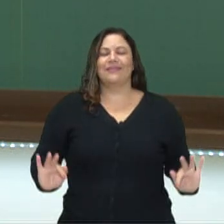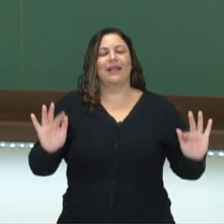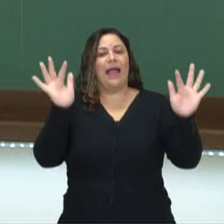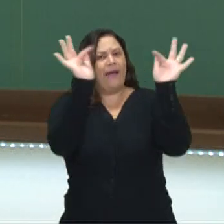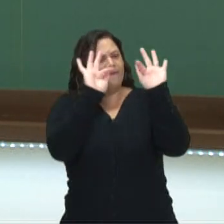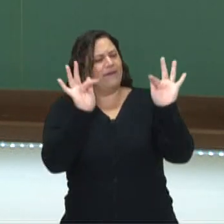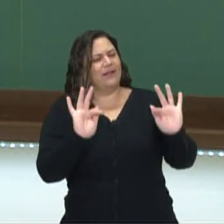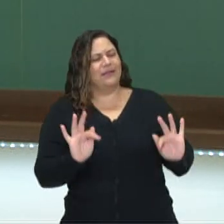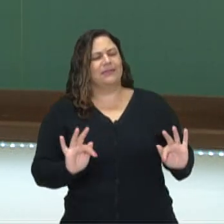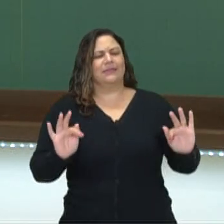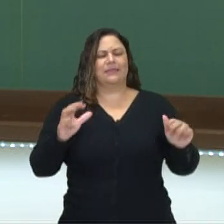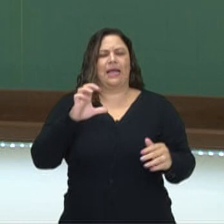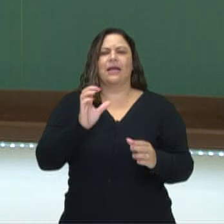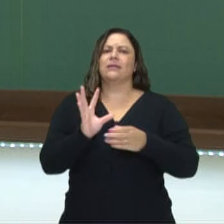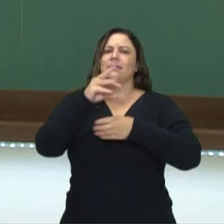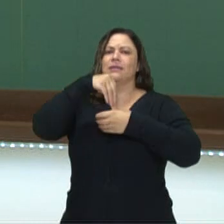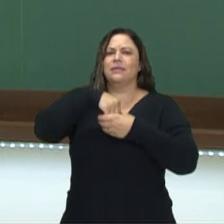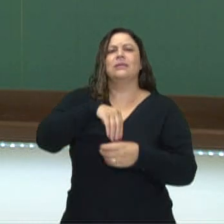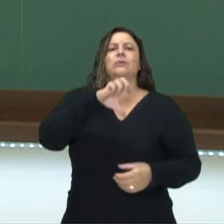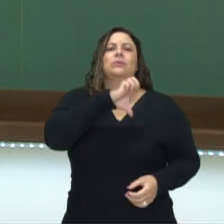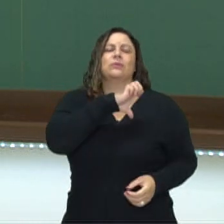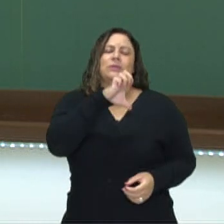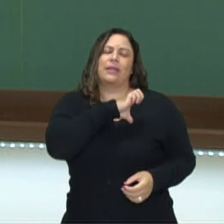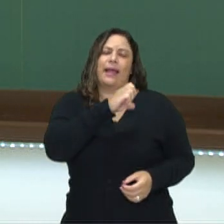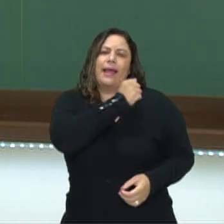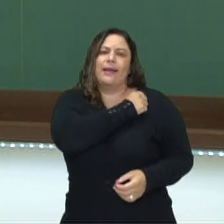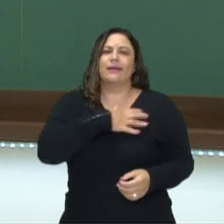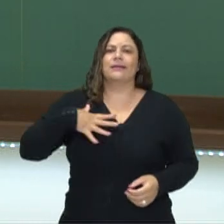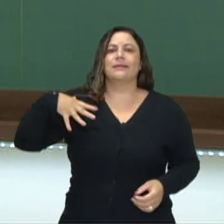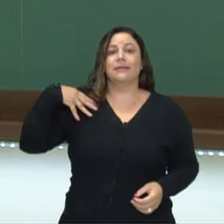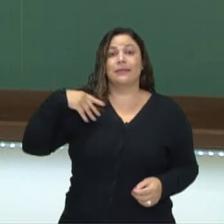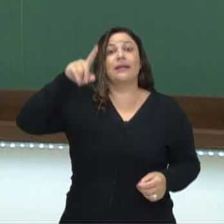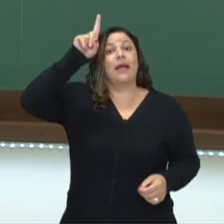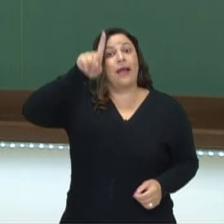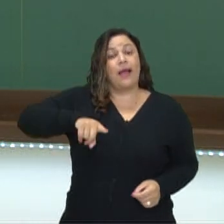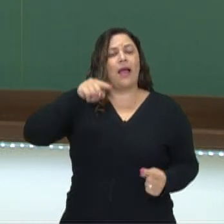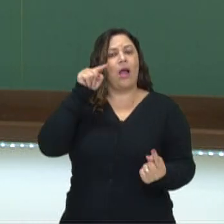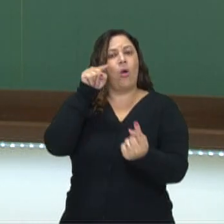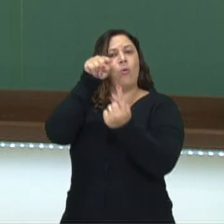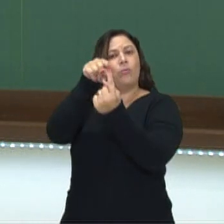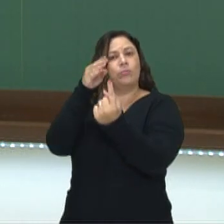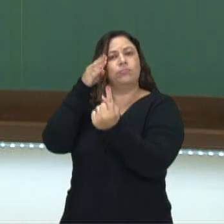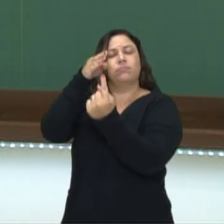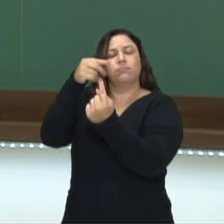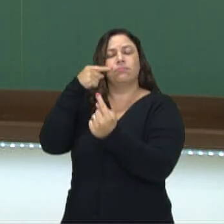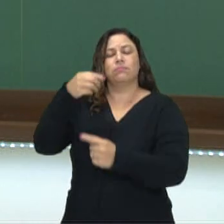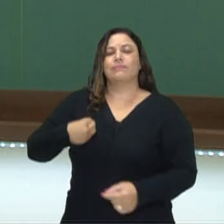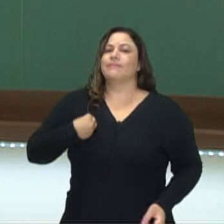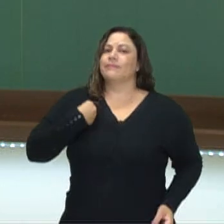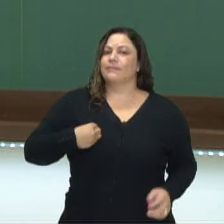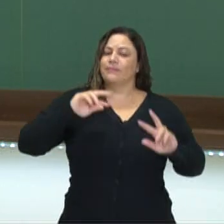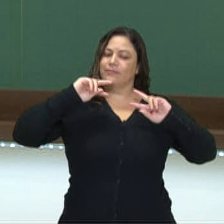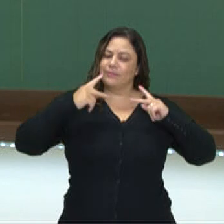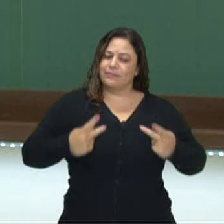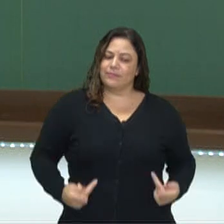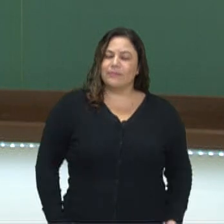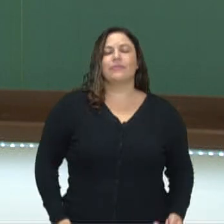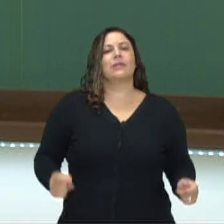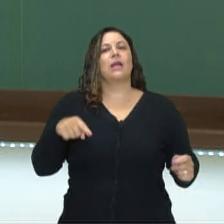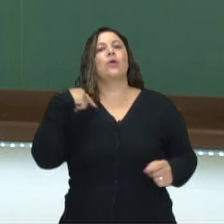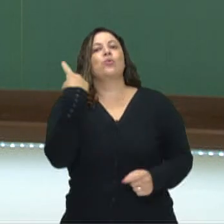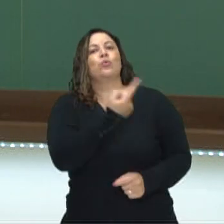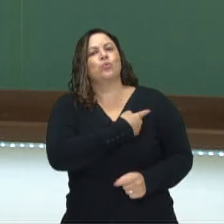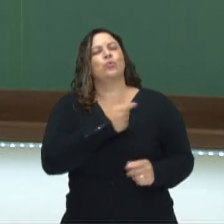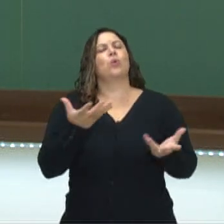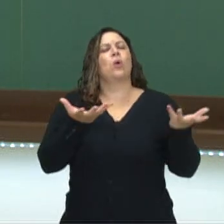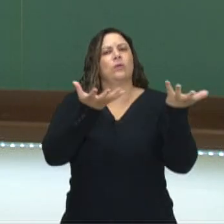A felicidade na ética aristotélica é justamente a finalidade da vida humana. Nós, no fim das contas,